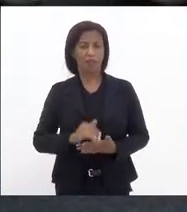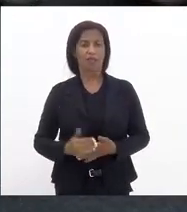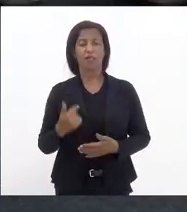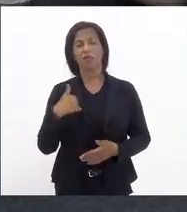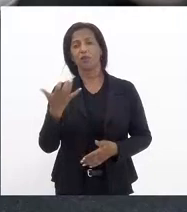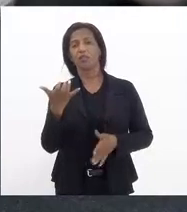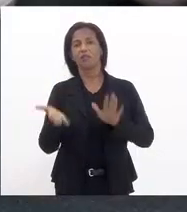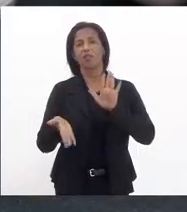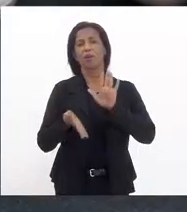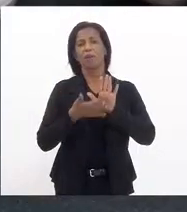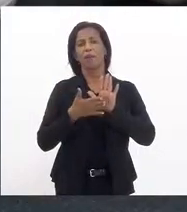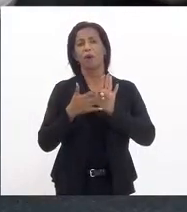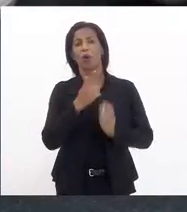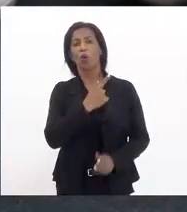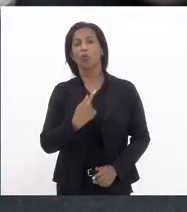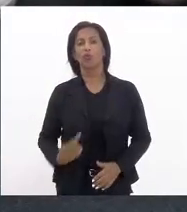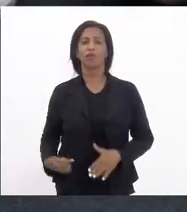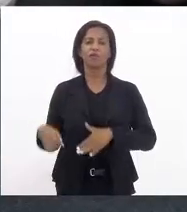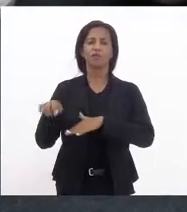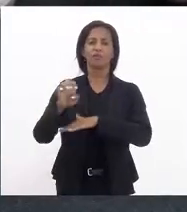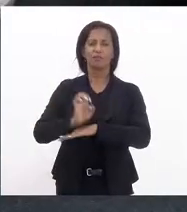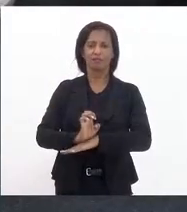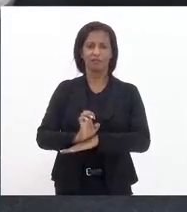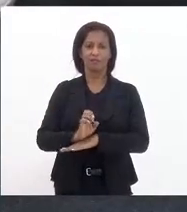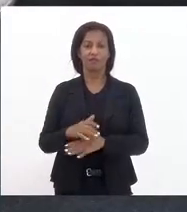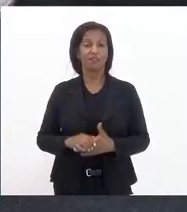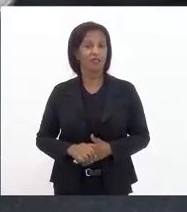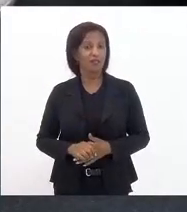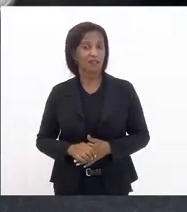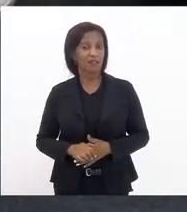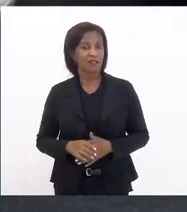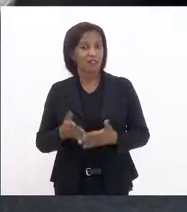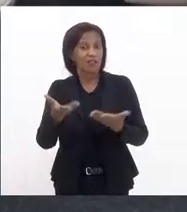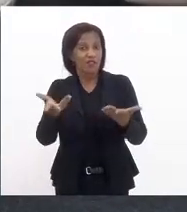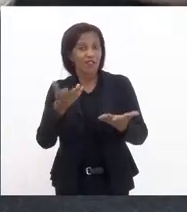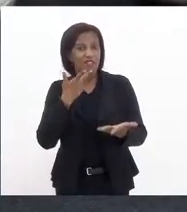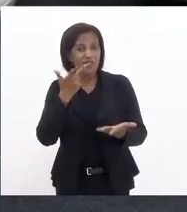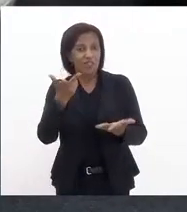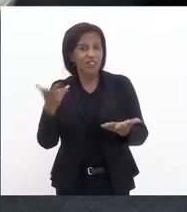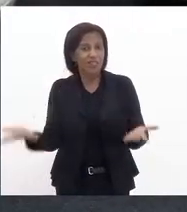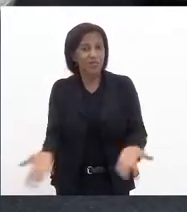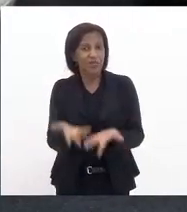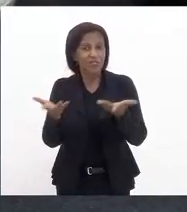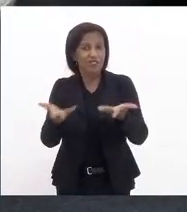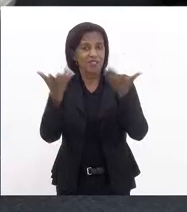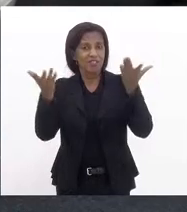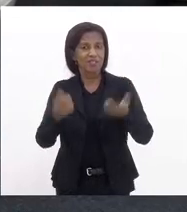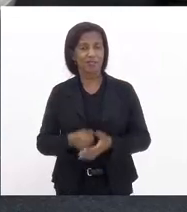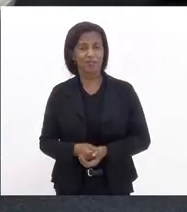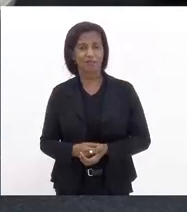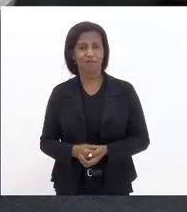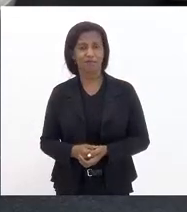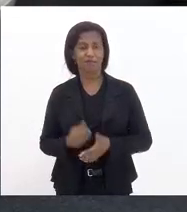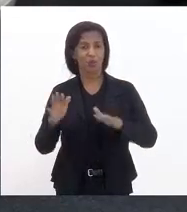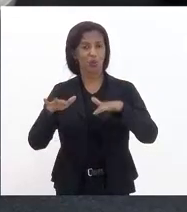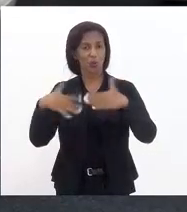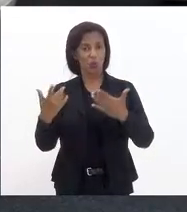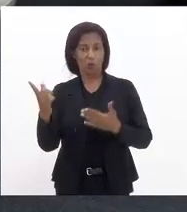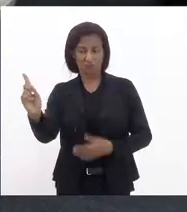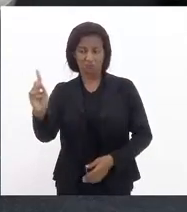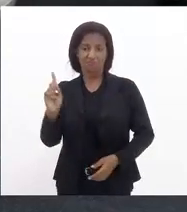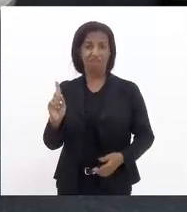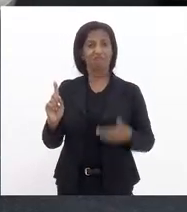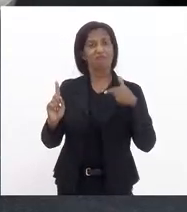proposta ao governador do estado faça valer a sua iniciativa governador e quando o senhor vier